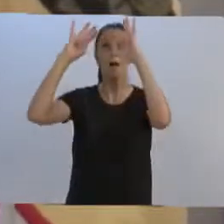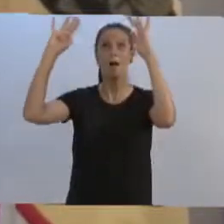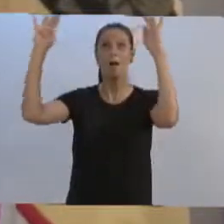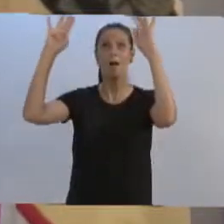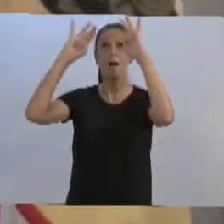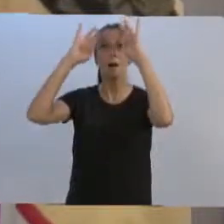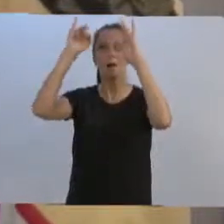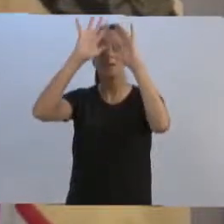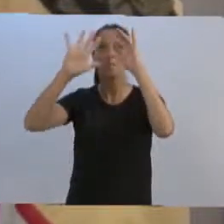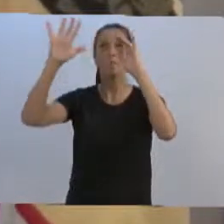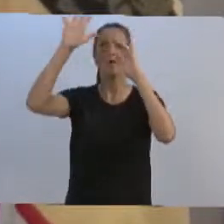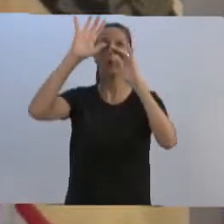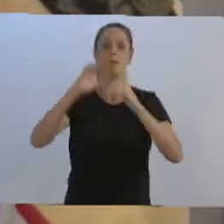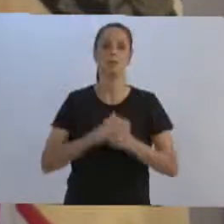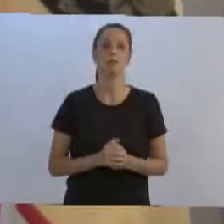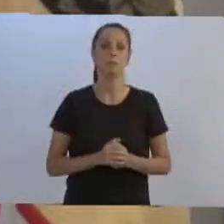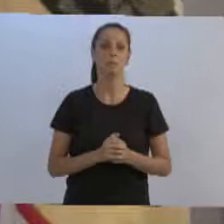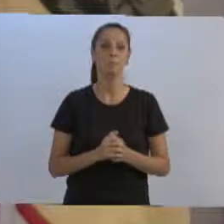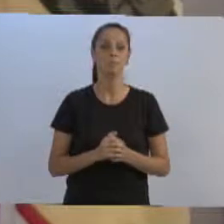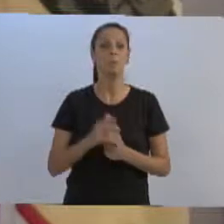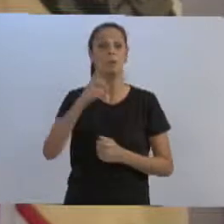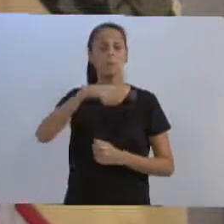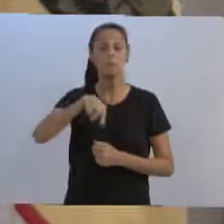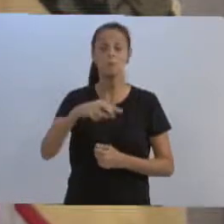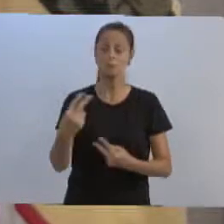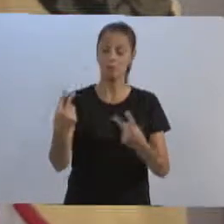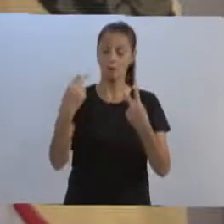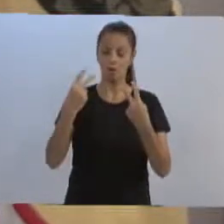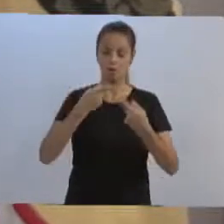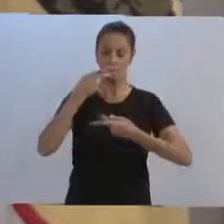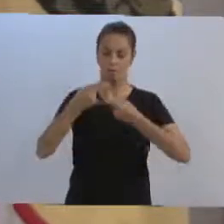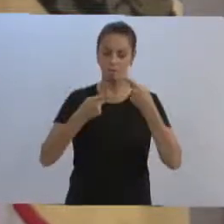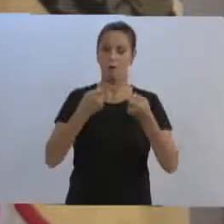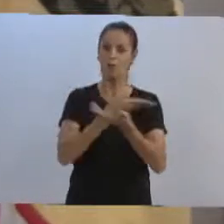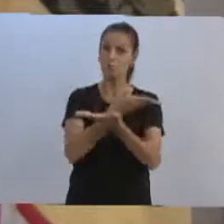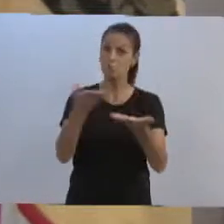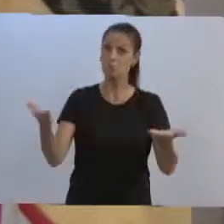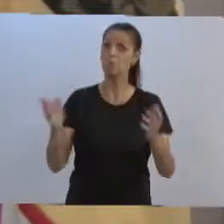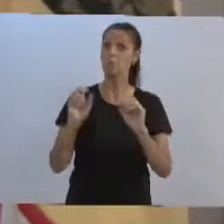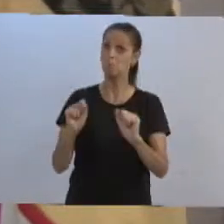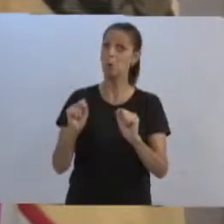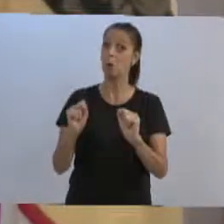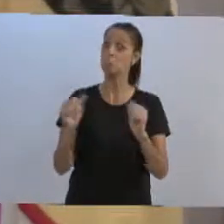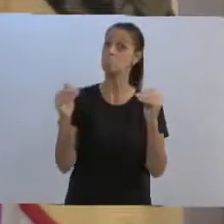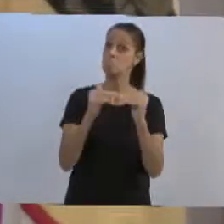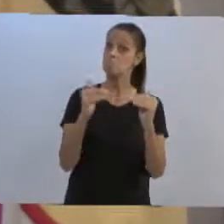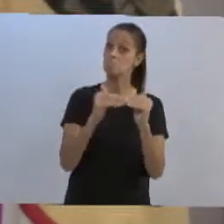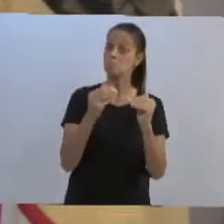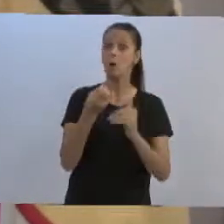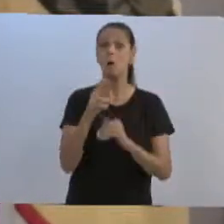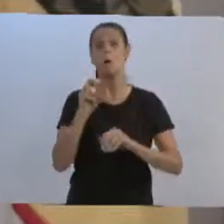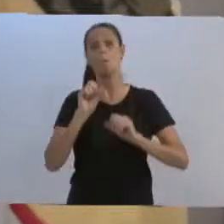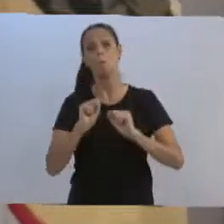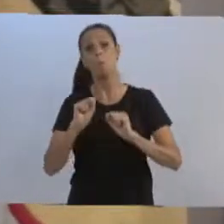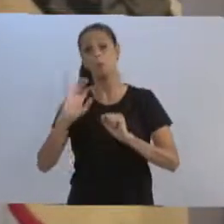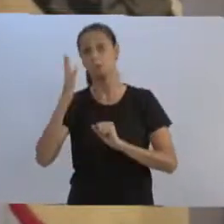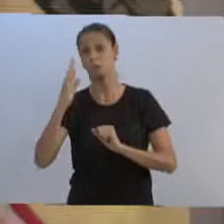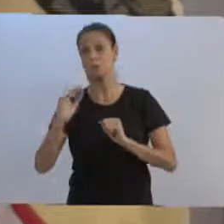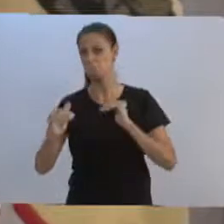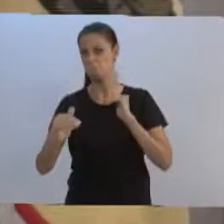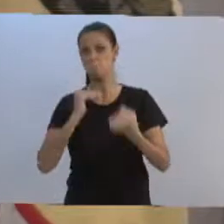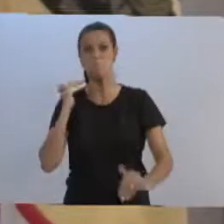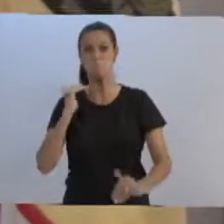palavras zangariam simpatias, provocam ódio, encampo repúdio,